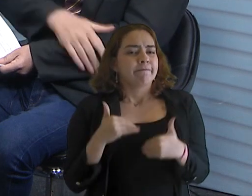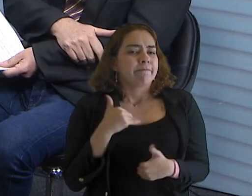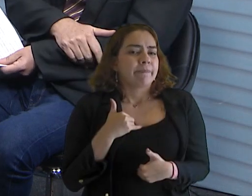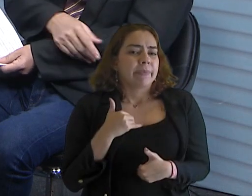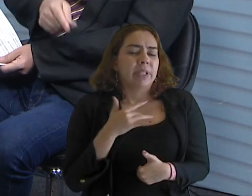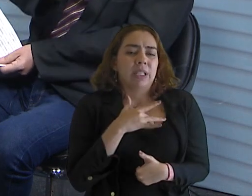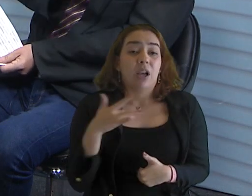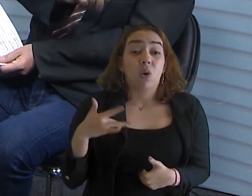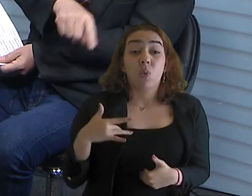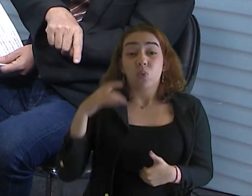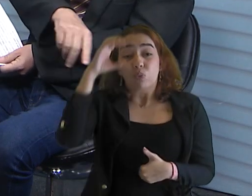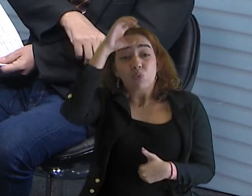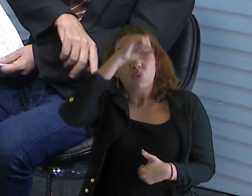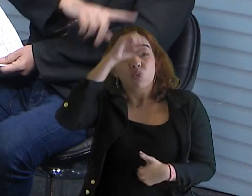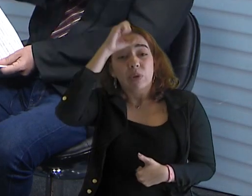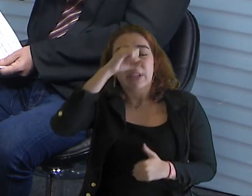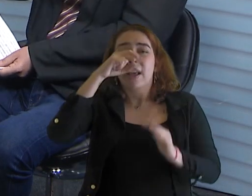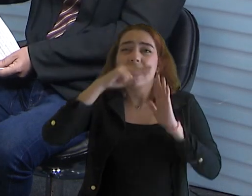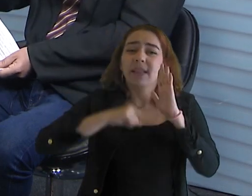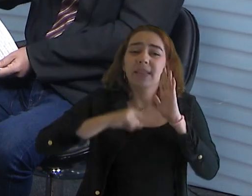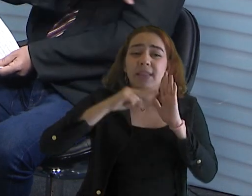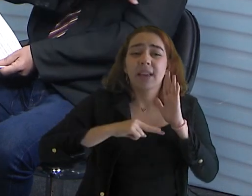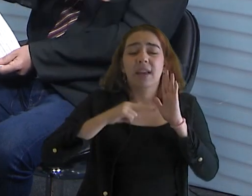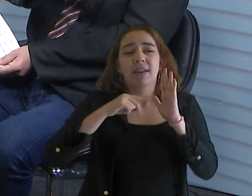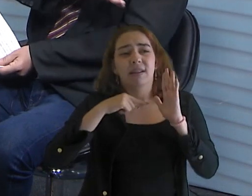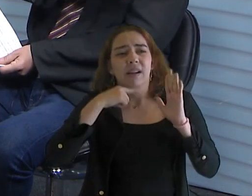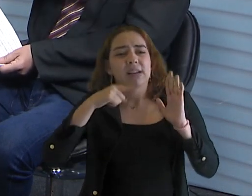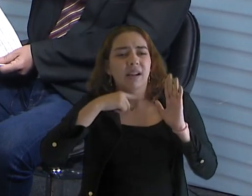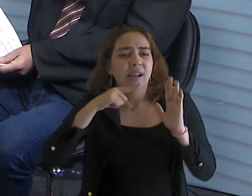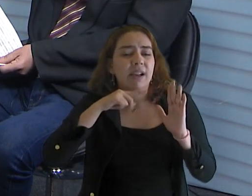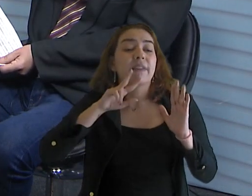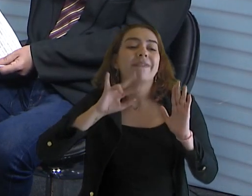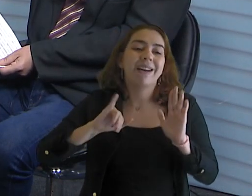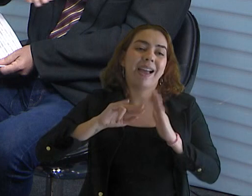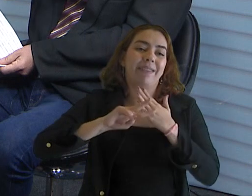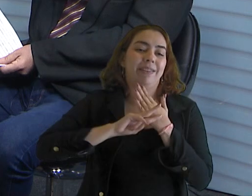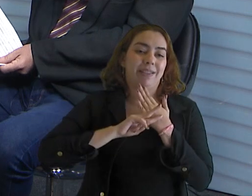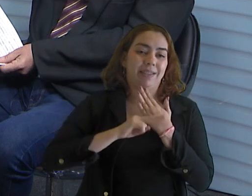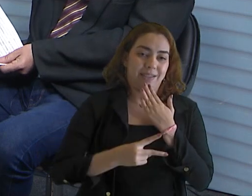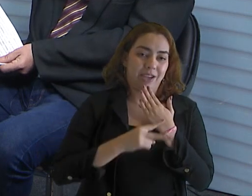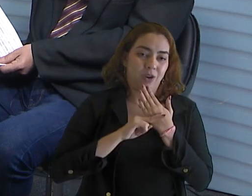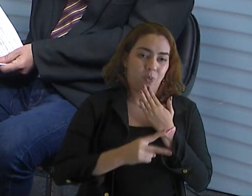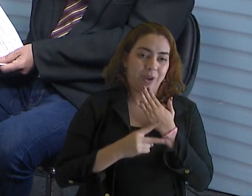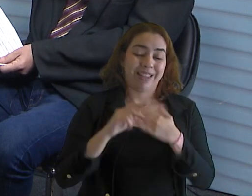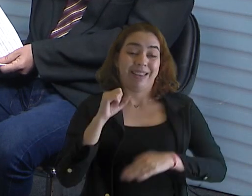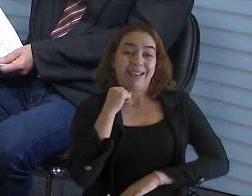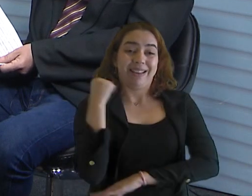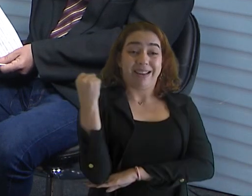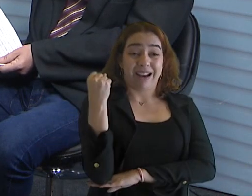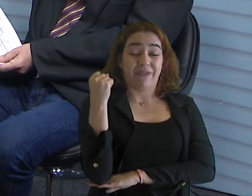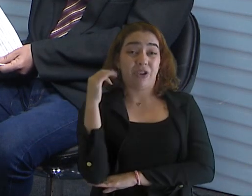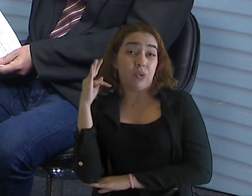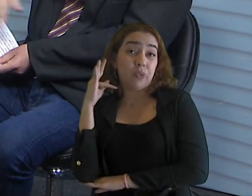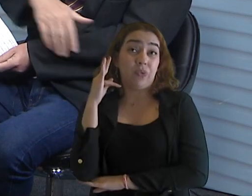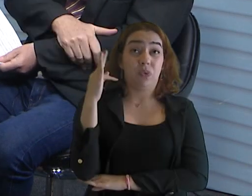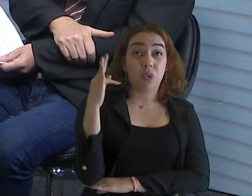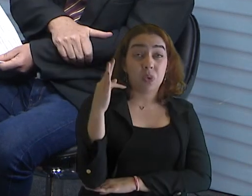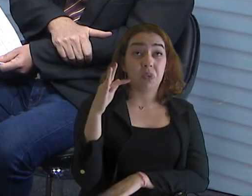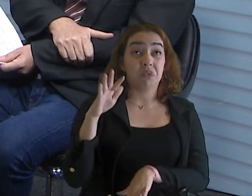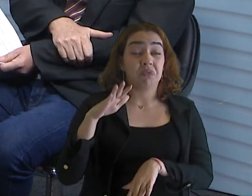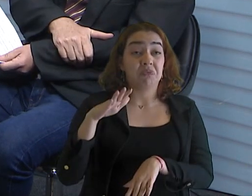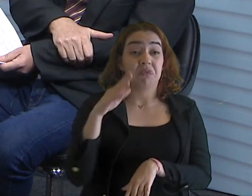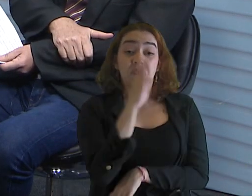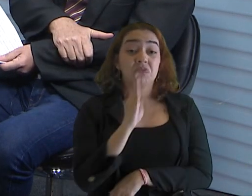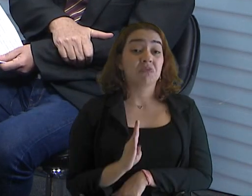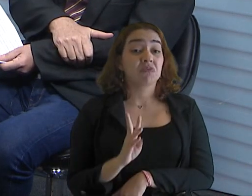sequelas. Se ela não aprender a ler na idade certa, vai ter sequelas. Tudo gera um problema que impacta lá na frente na economia do próprio país. Isso.